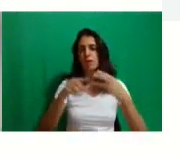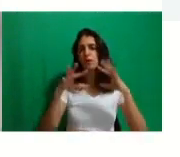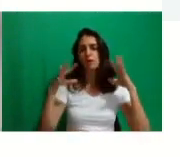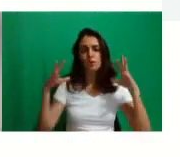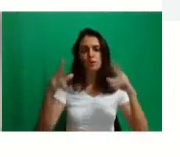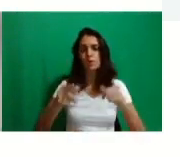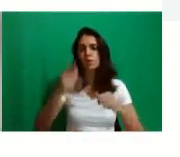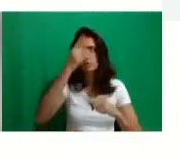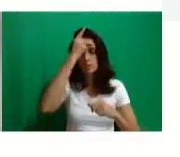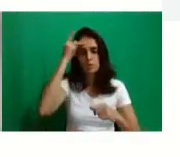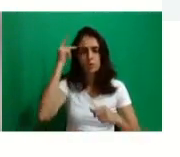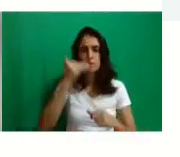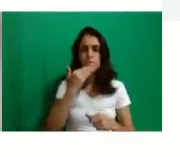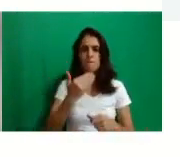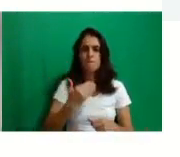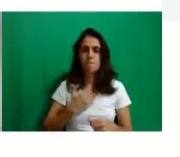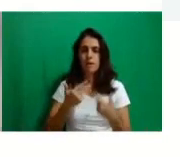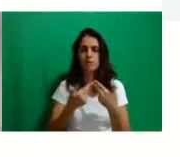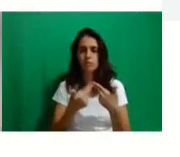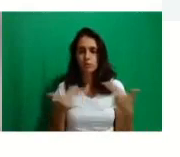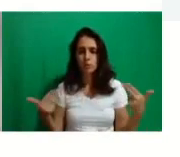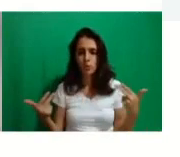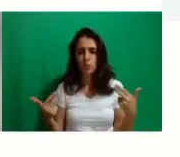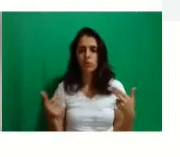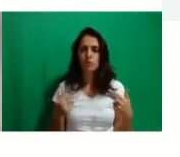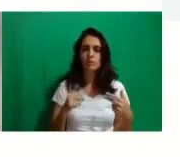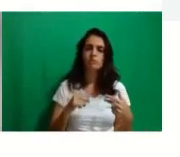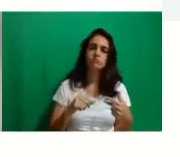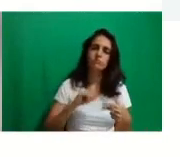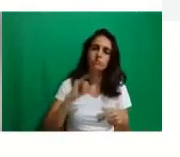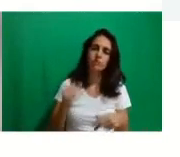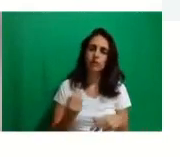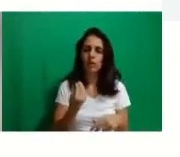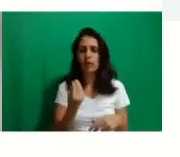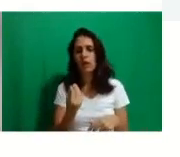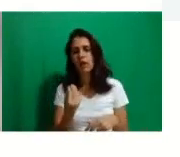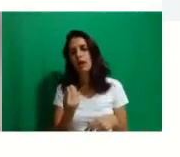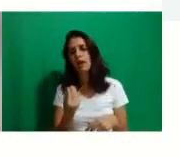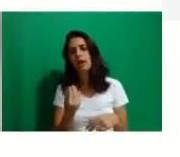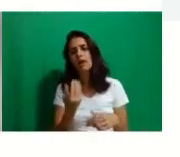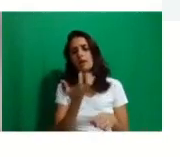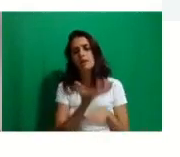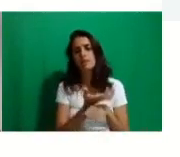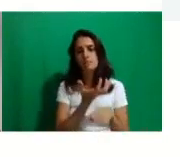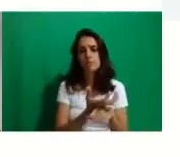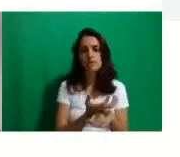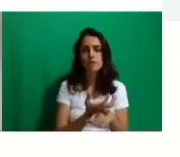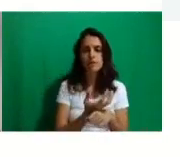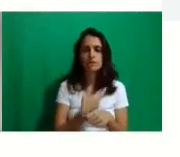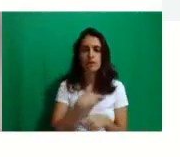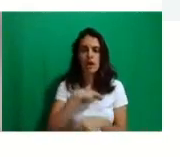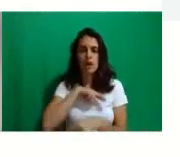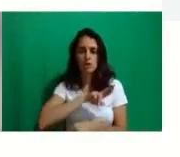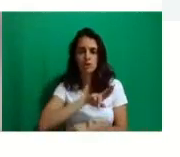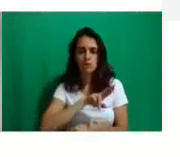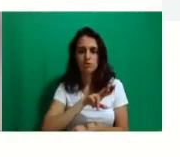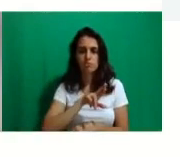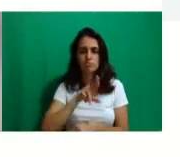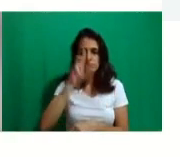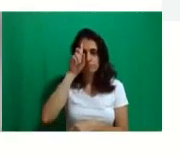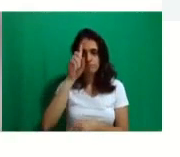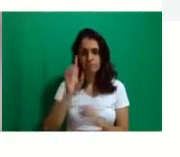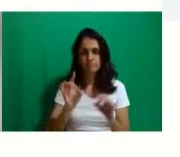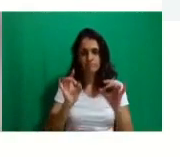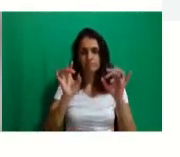vocês fazem sobre aproveitamento de disciplina, sobre guarda religiosa e por aí vai, o resultado é divulgado aqui